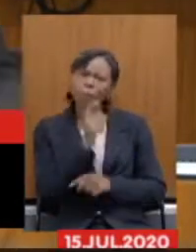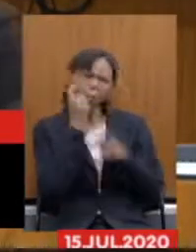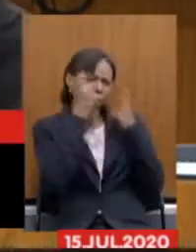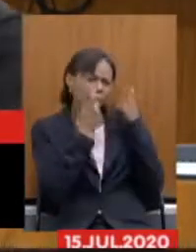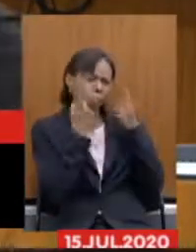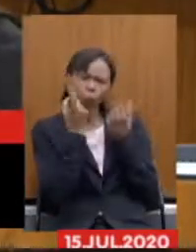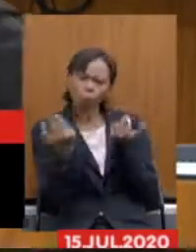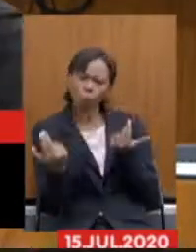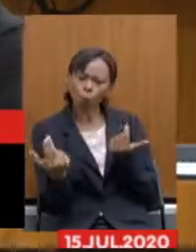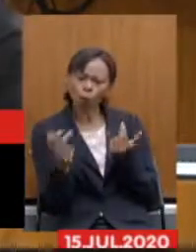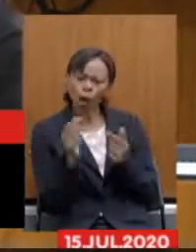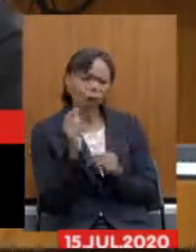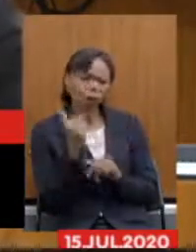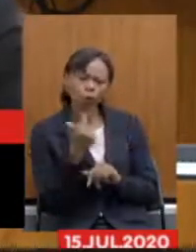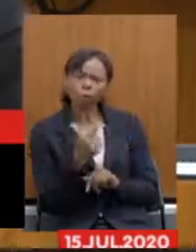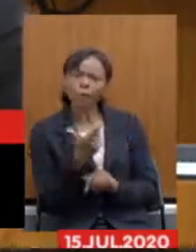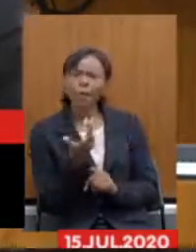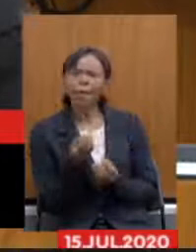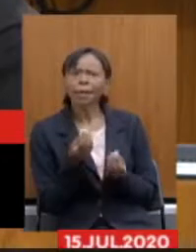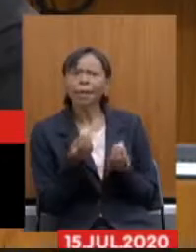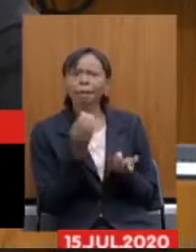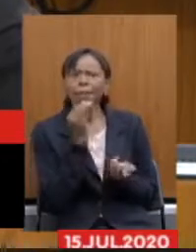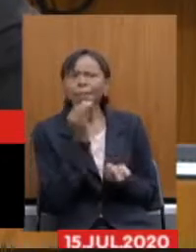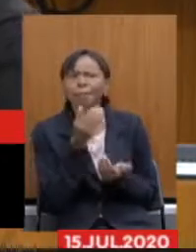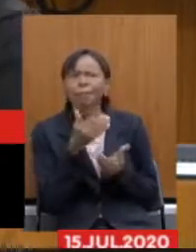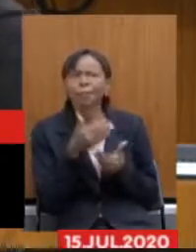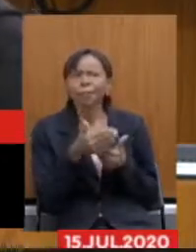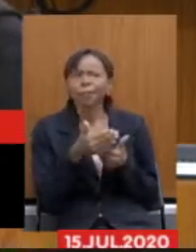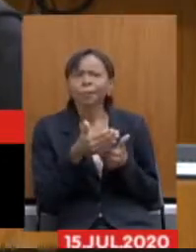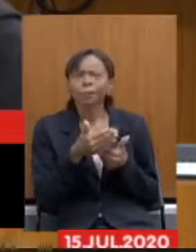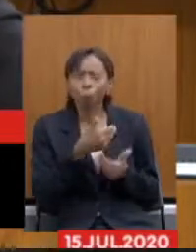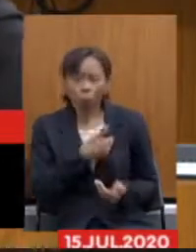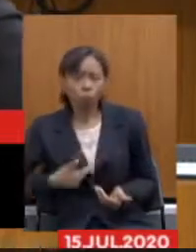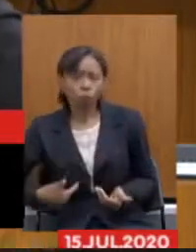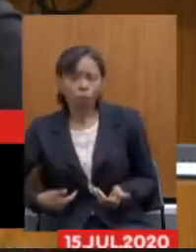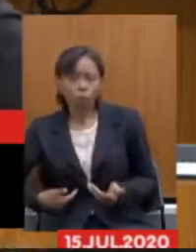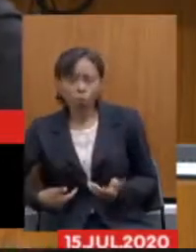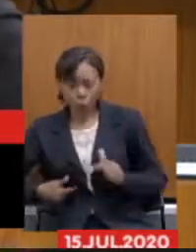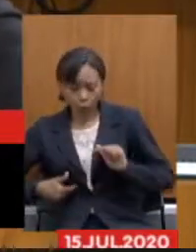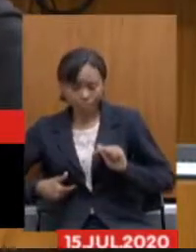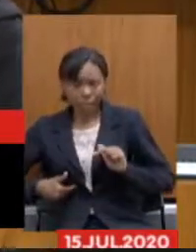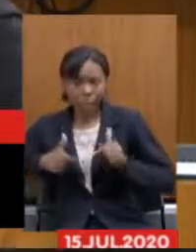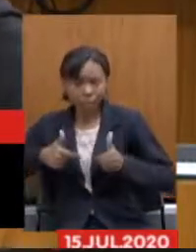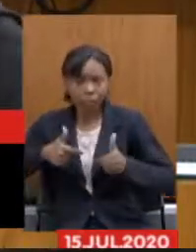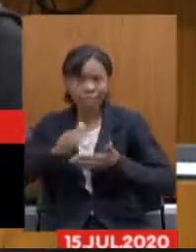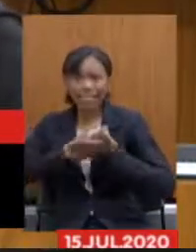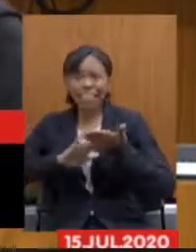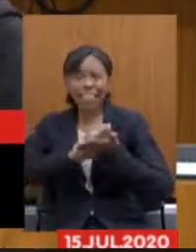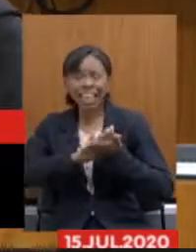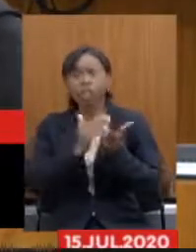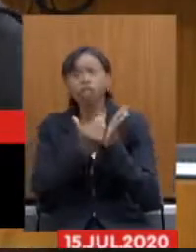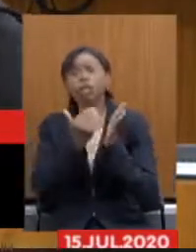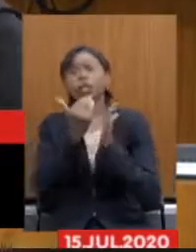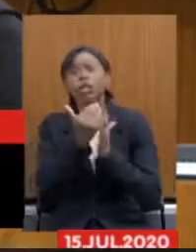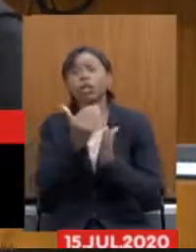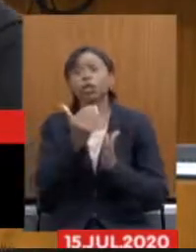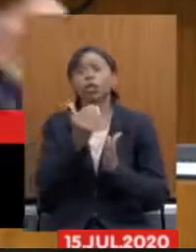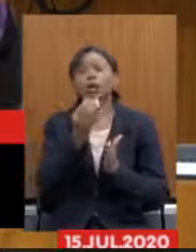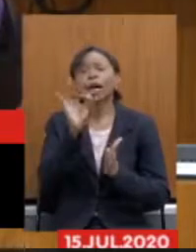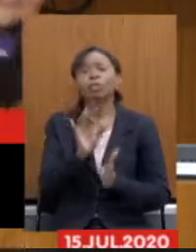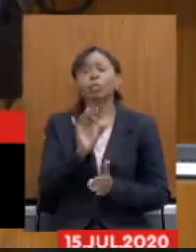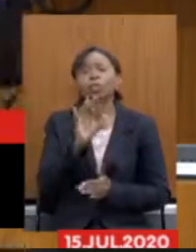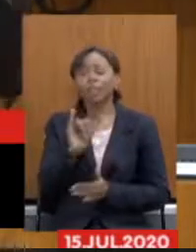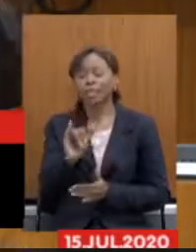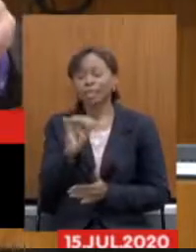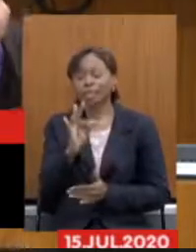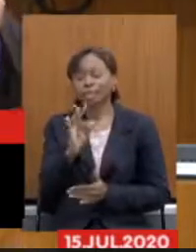não vejo tramitar na casa, eu não vejo o governo tomar a iniciativa de elevar a alíquota do ITCD, por exemplo, que é para